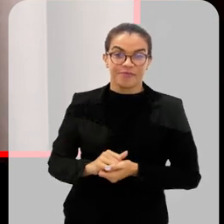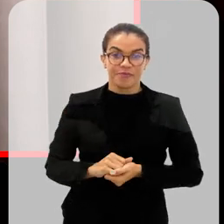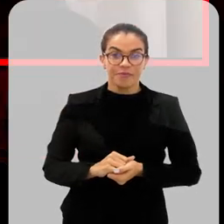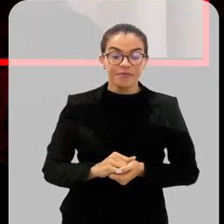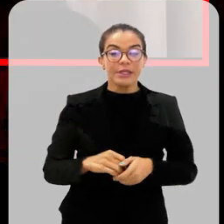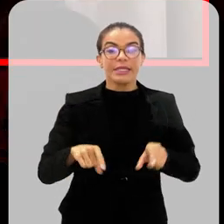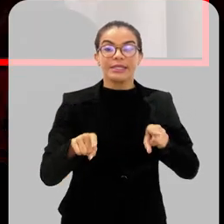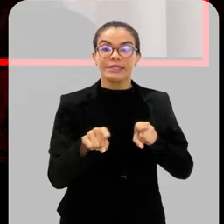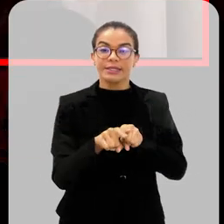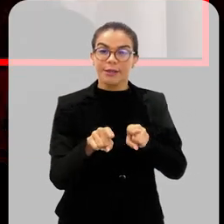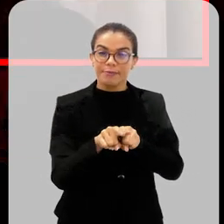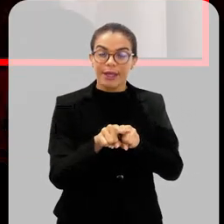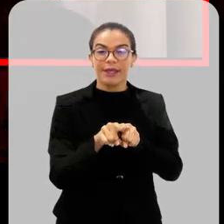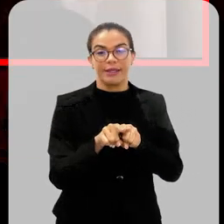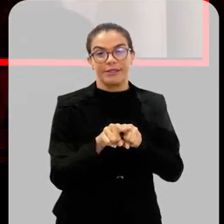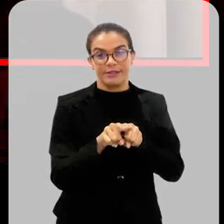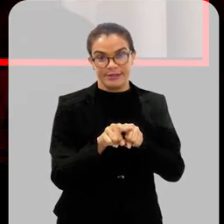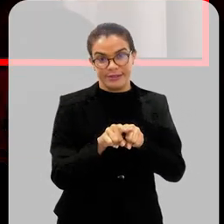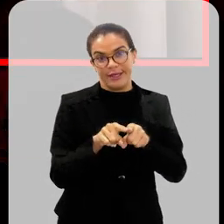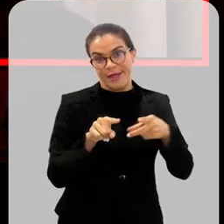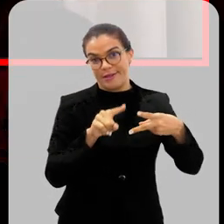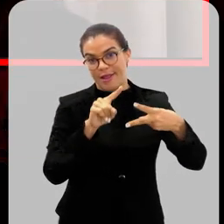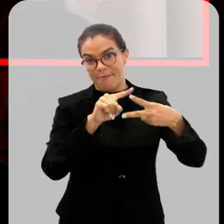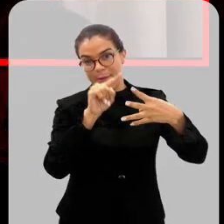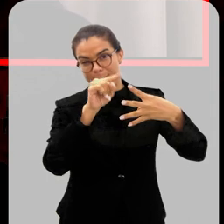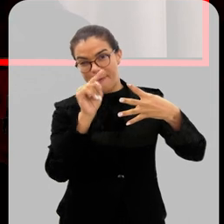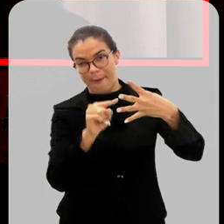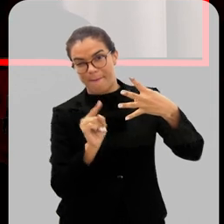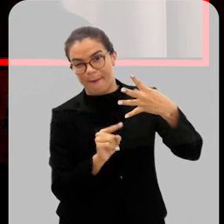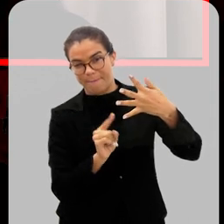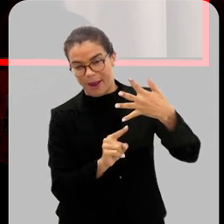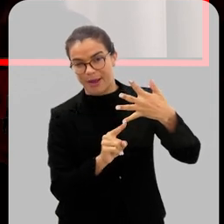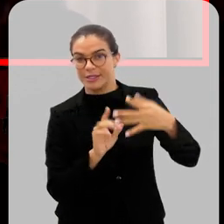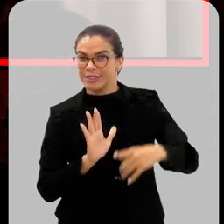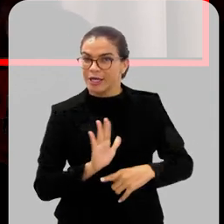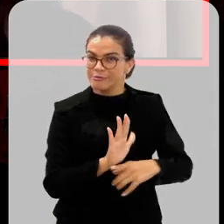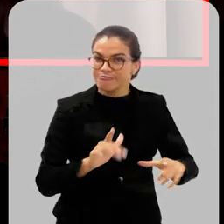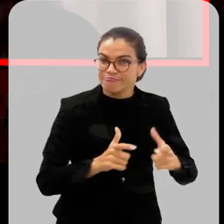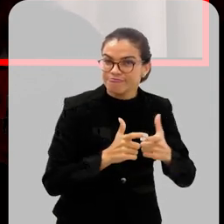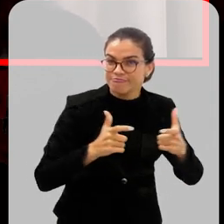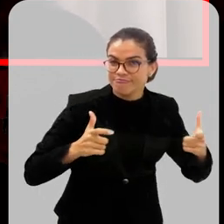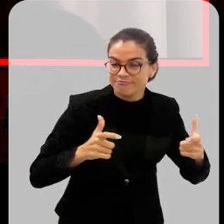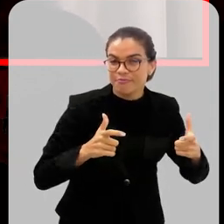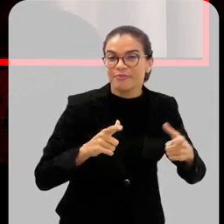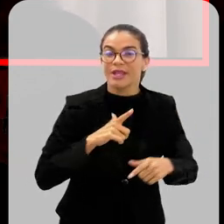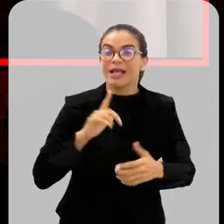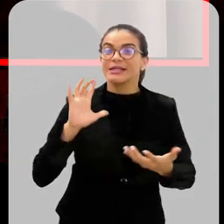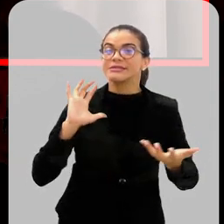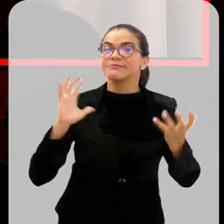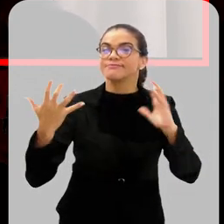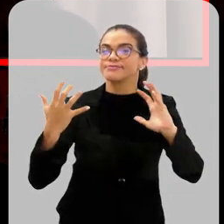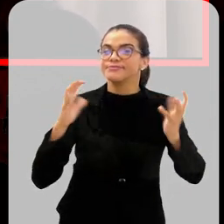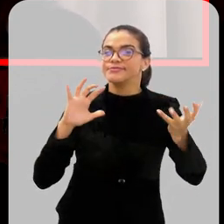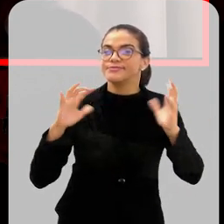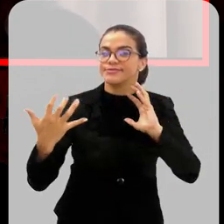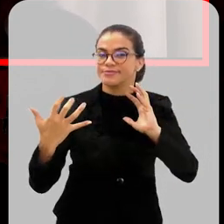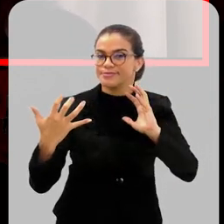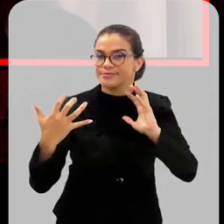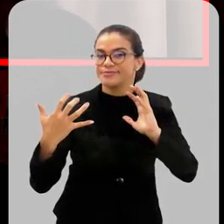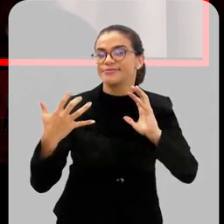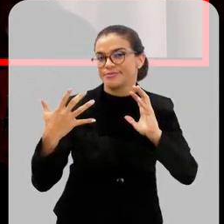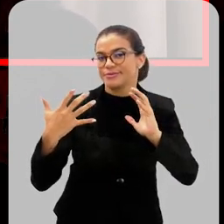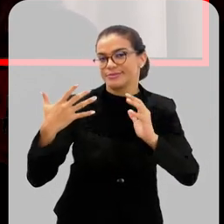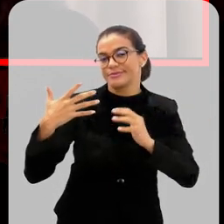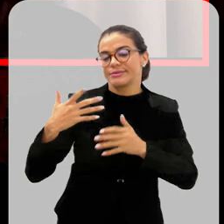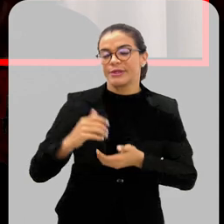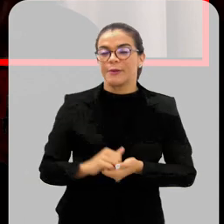Para além desse fator, que é um dos fatores importantes, a gente tem as alterações climáticas que vêm acontecendo nos últimos